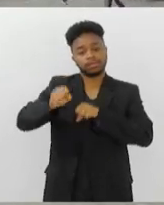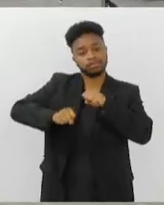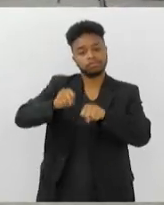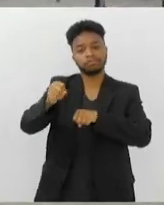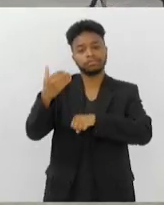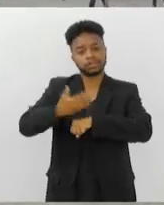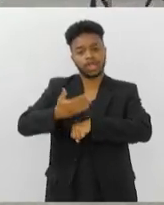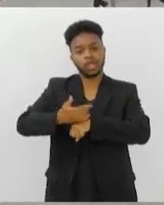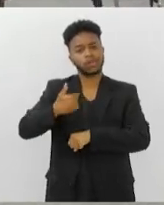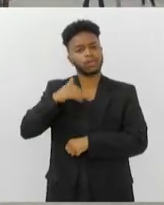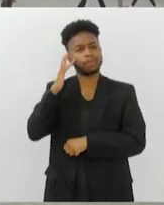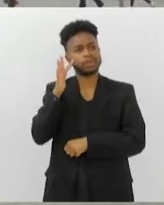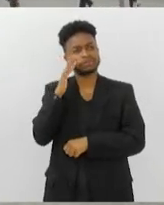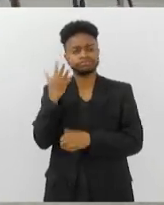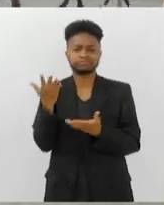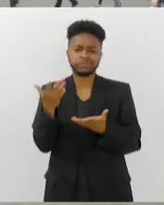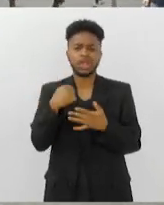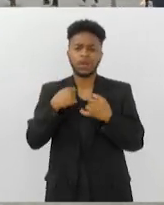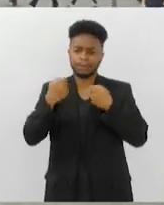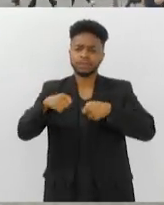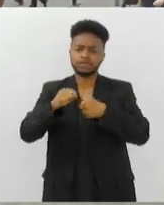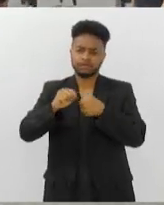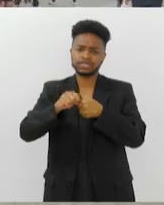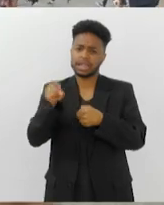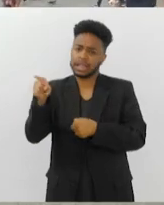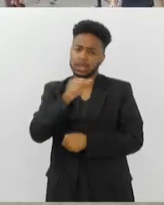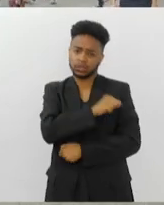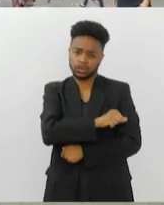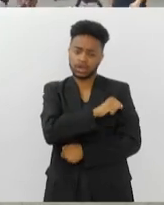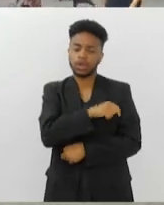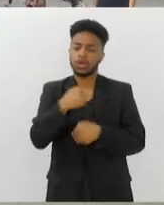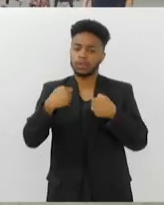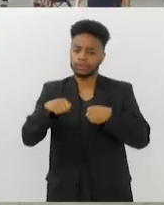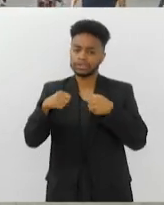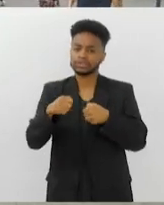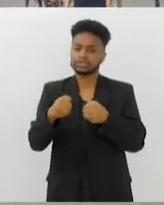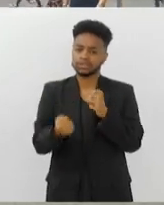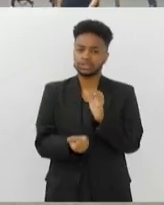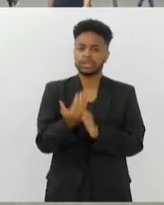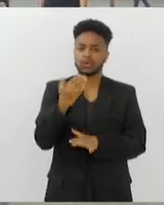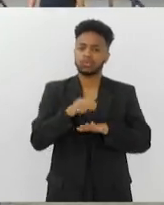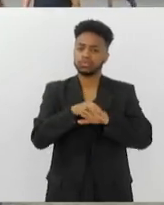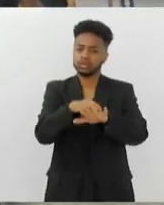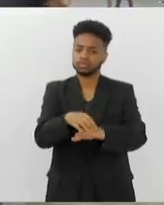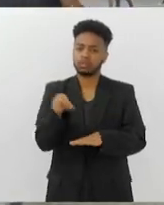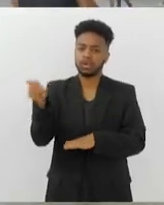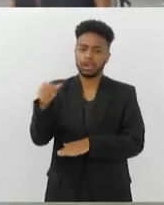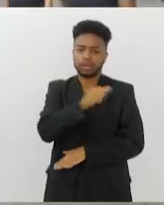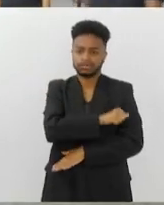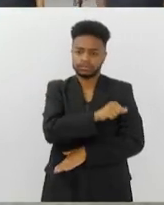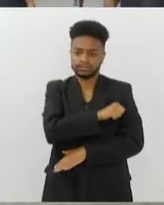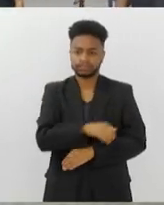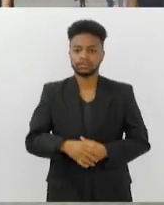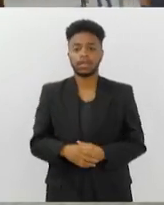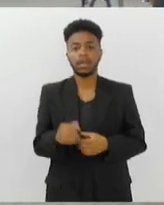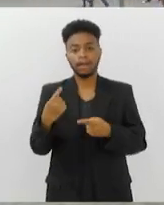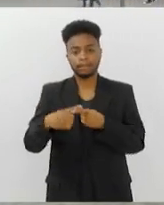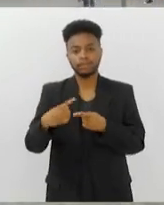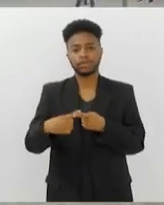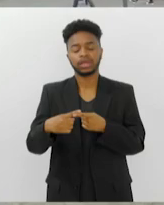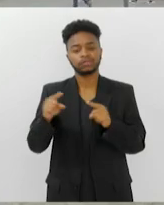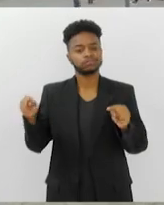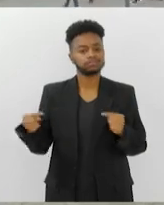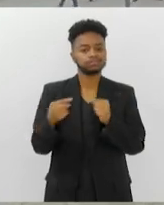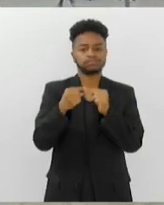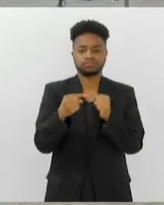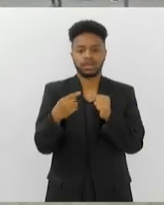Eu pensei, eu tenho que fazer isso no Rio. Eu tenho que levar esse meio de transporte para o Rio de Janeiro. Tem muito a ver com